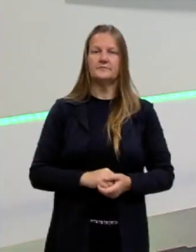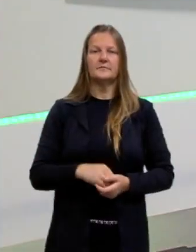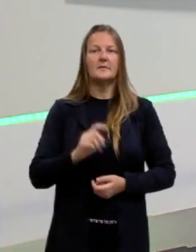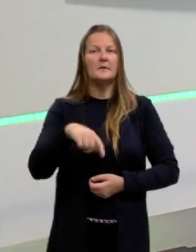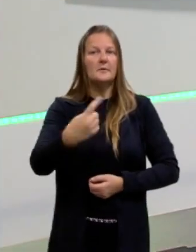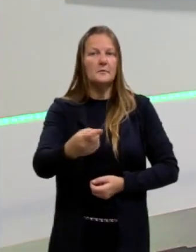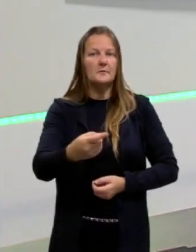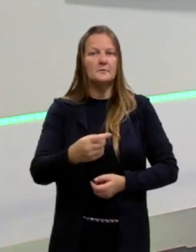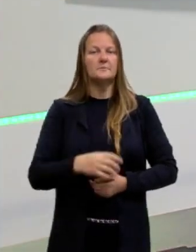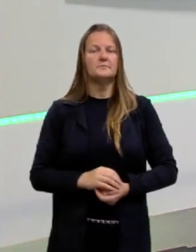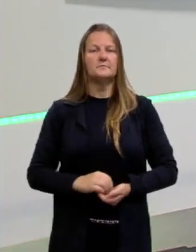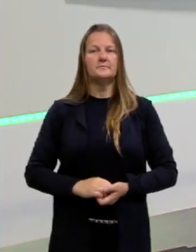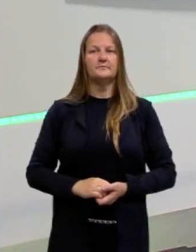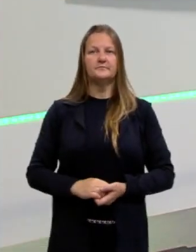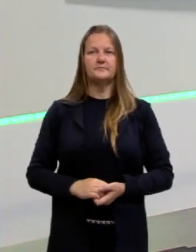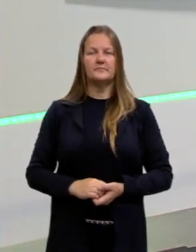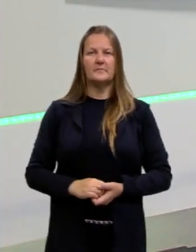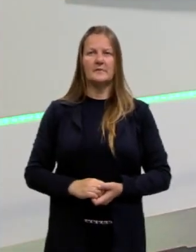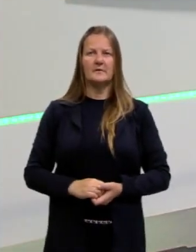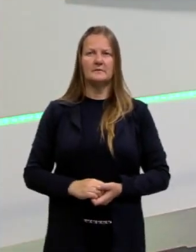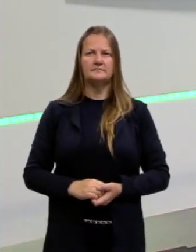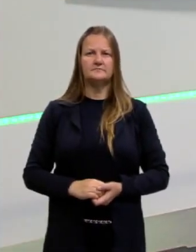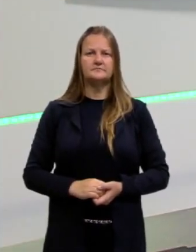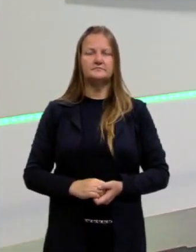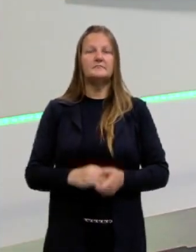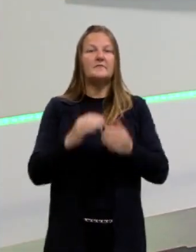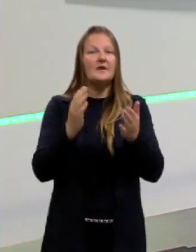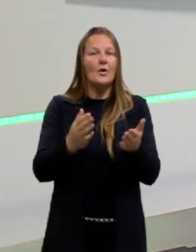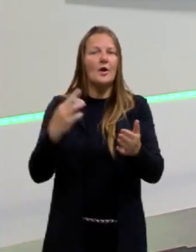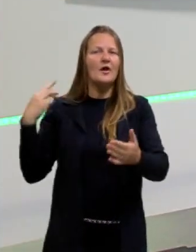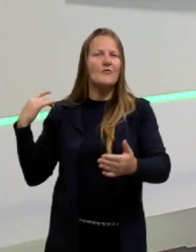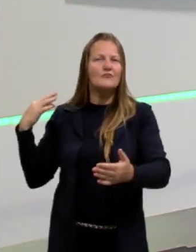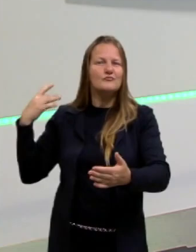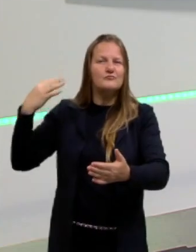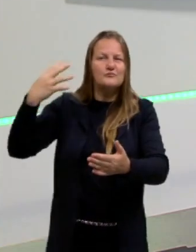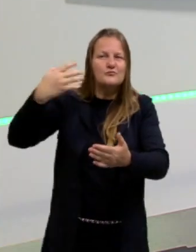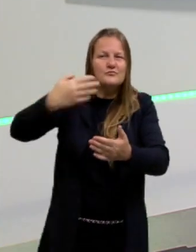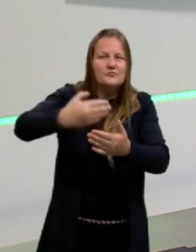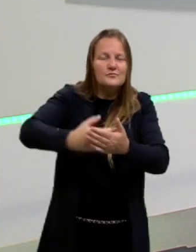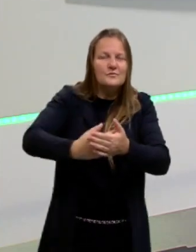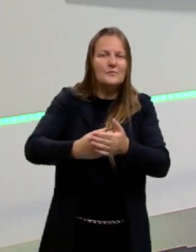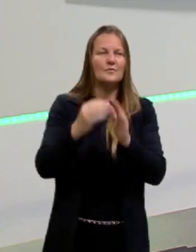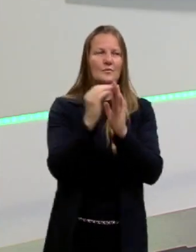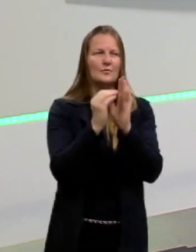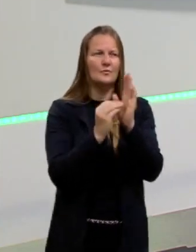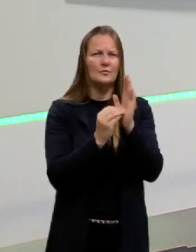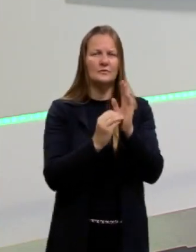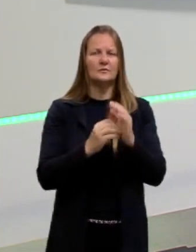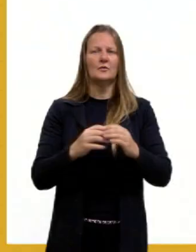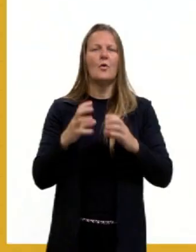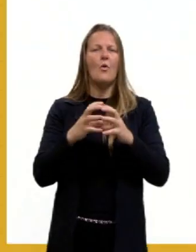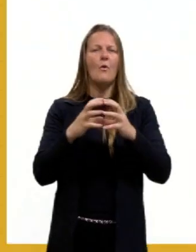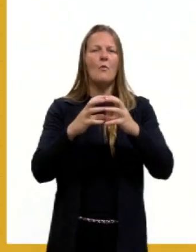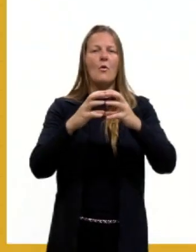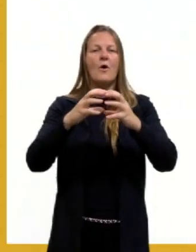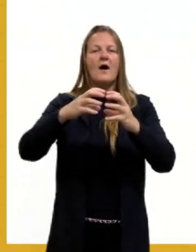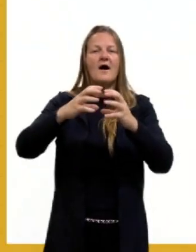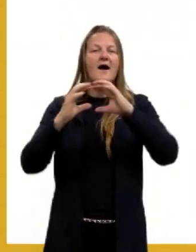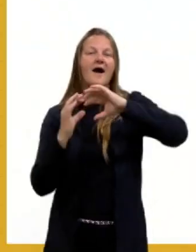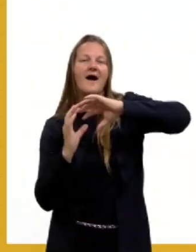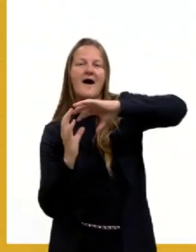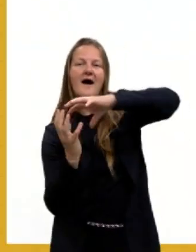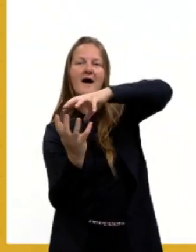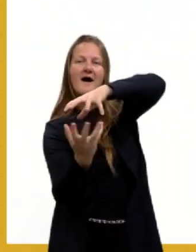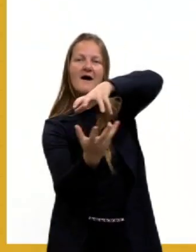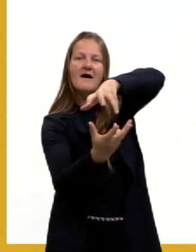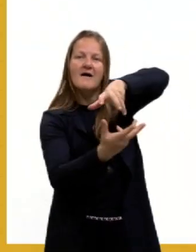então, mais um aqui, vamos ver o vai cair. Vamos entrar já em revisão. Primeira questão, então, é a rotação da Terra, né, vamos fazer, falar